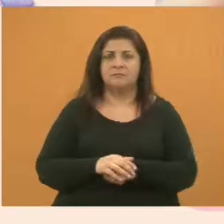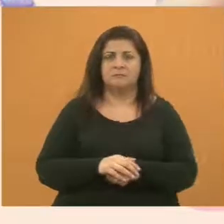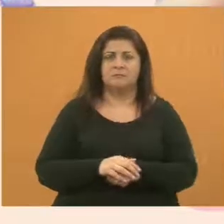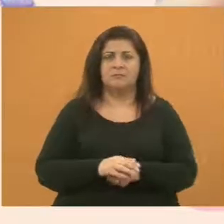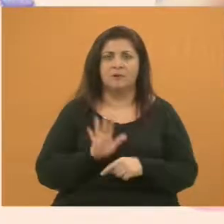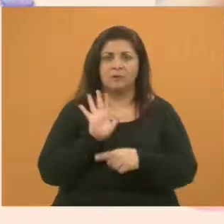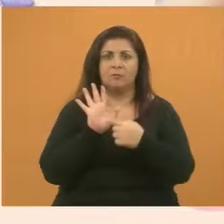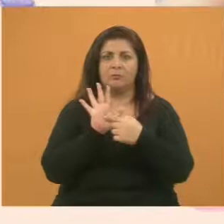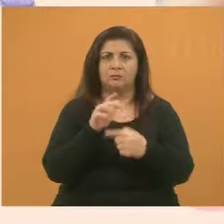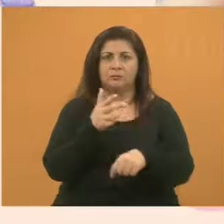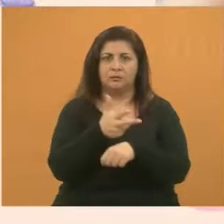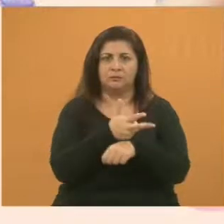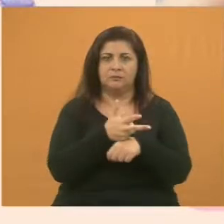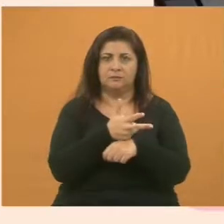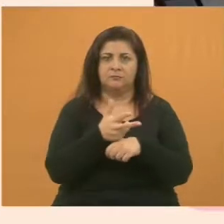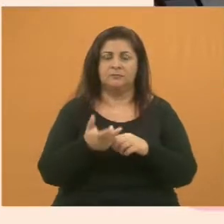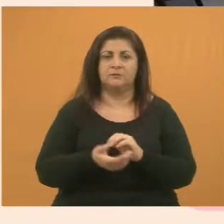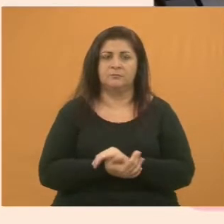passar o vídeo, por favor?